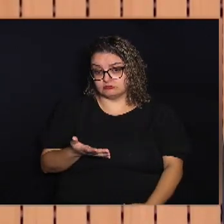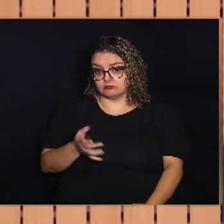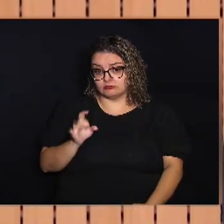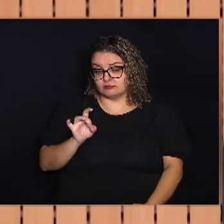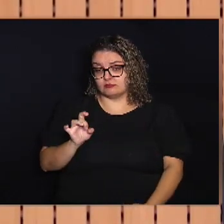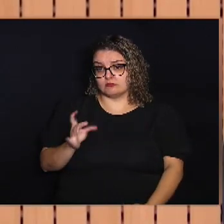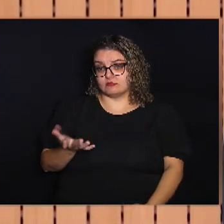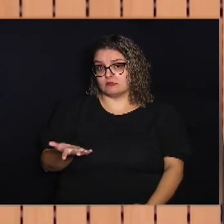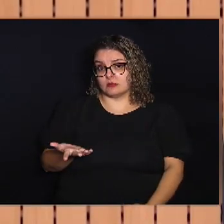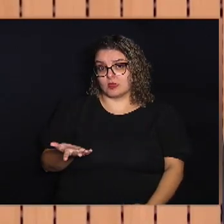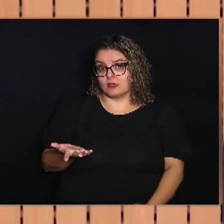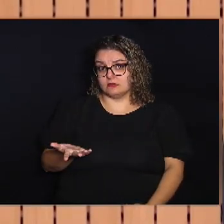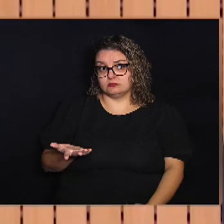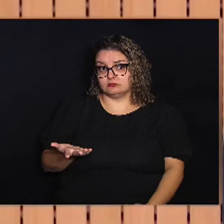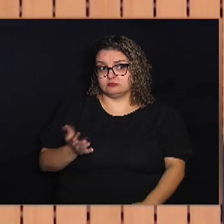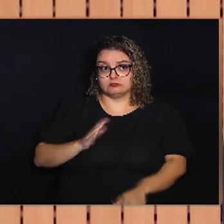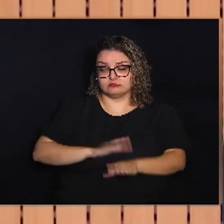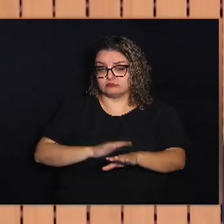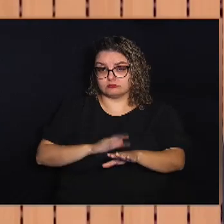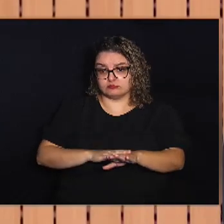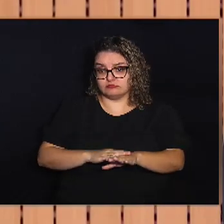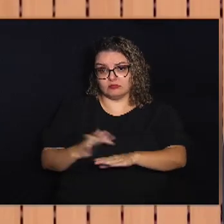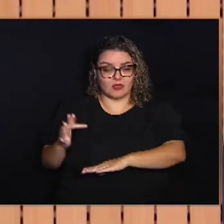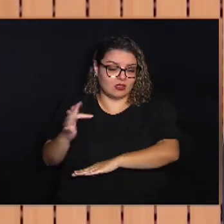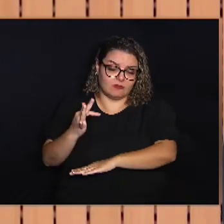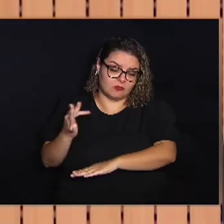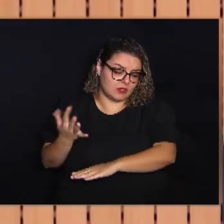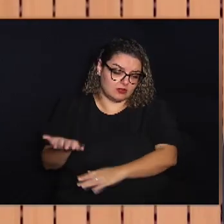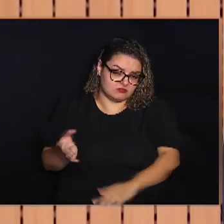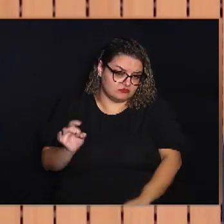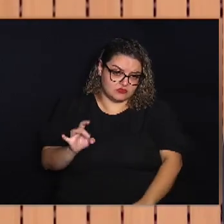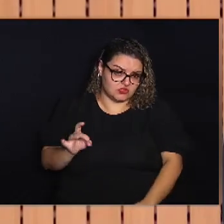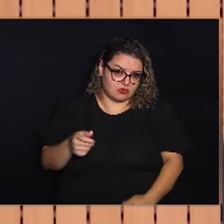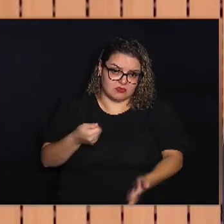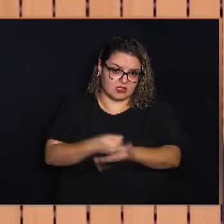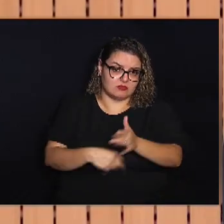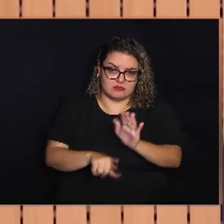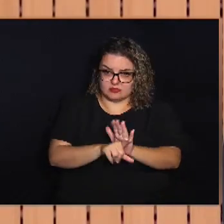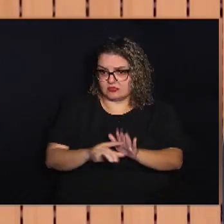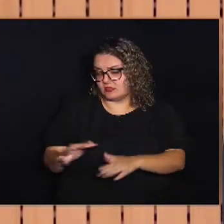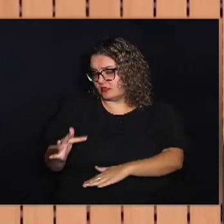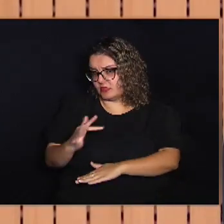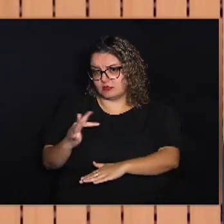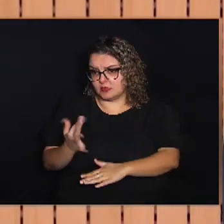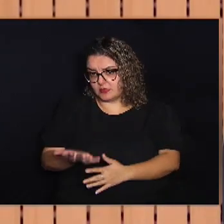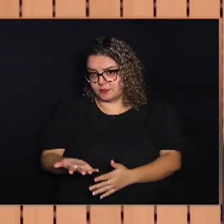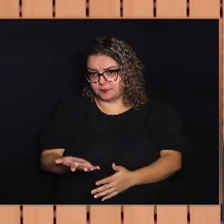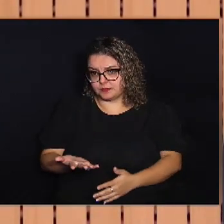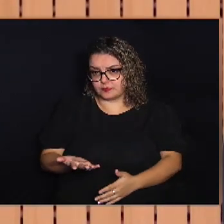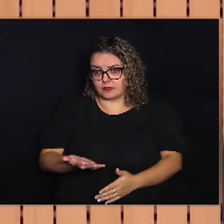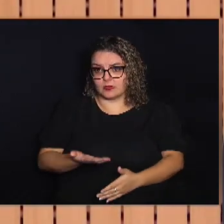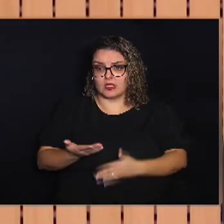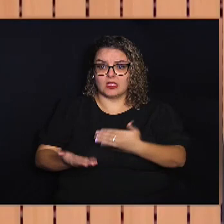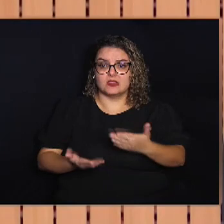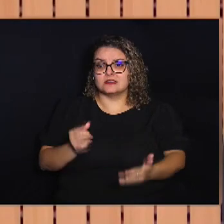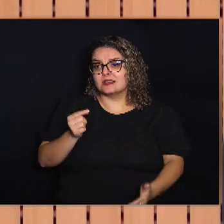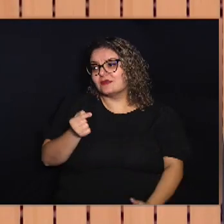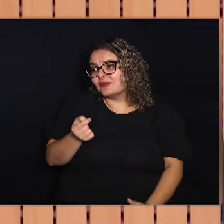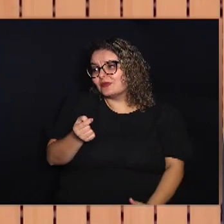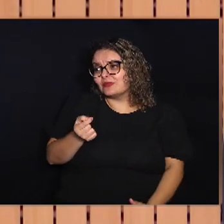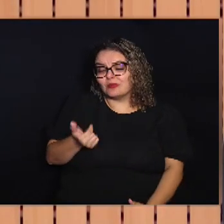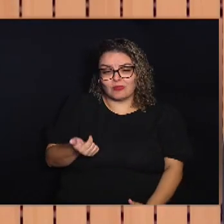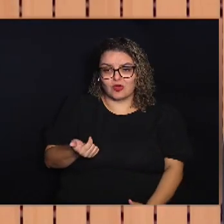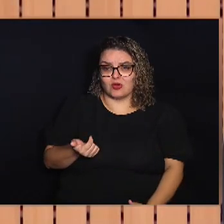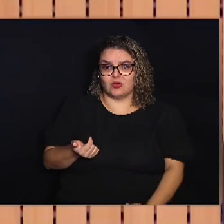procedimento meramente formal Para cumprir a lei formalmente E serve pouco como